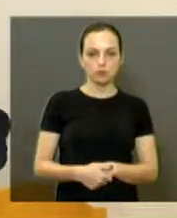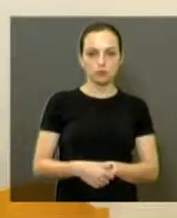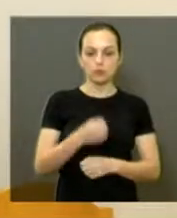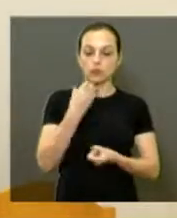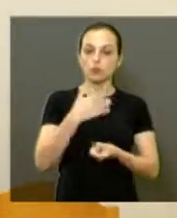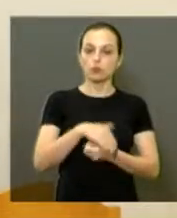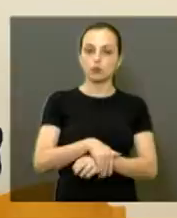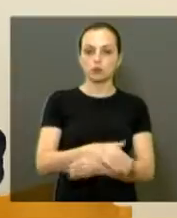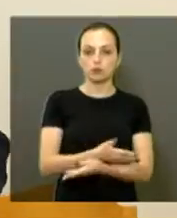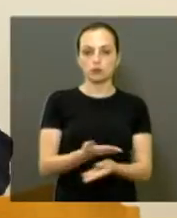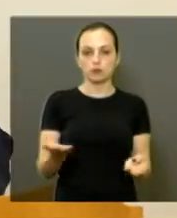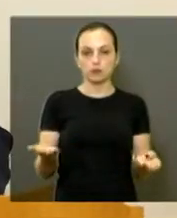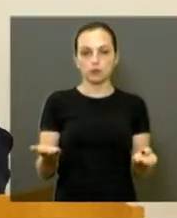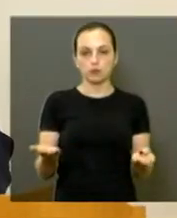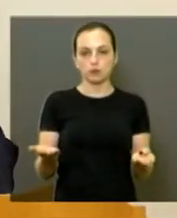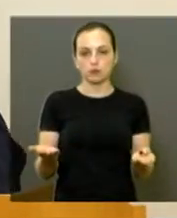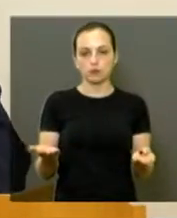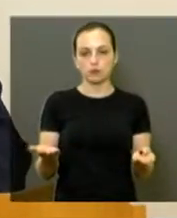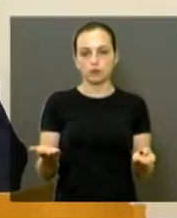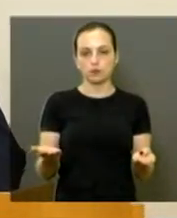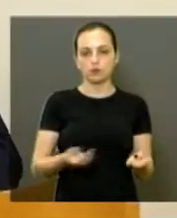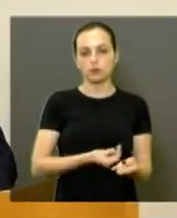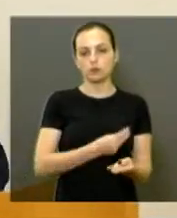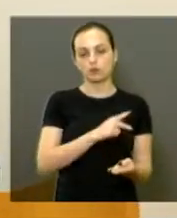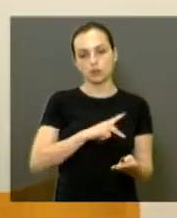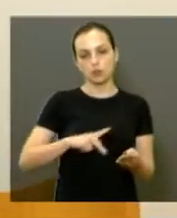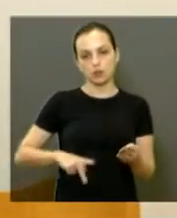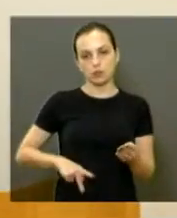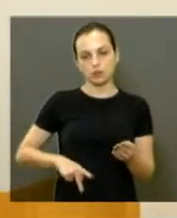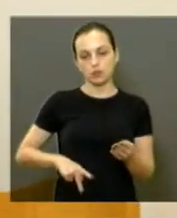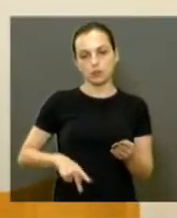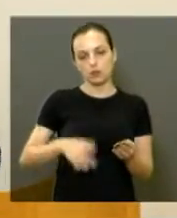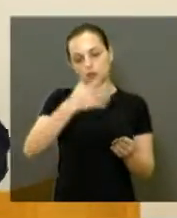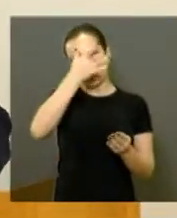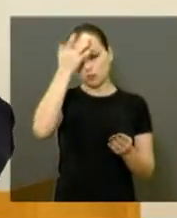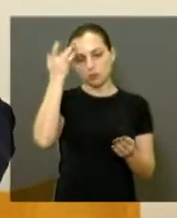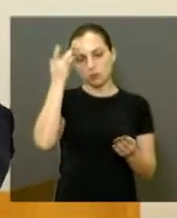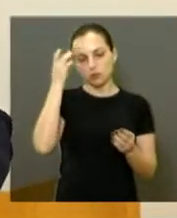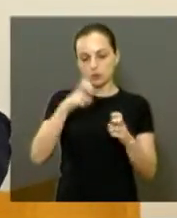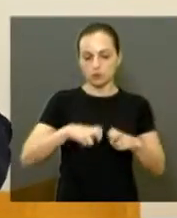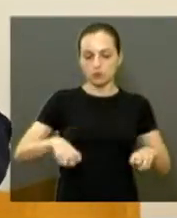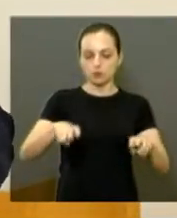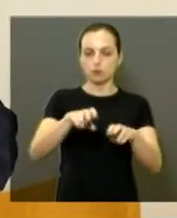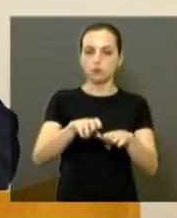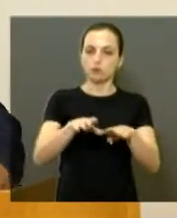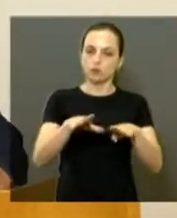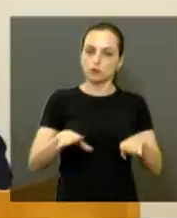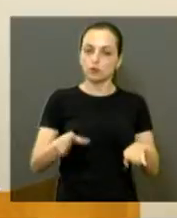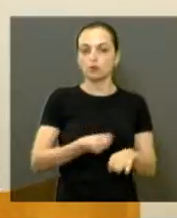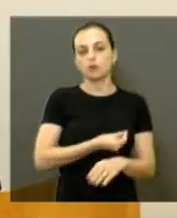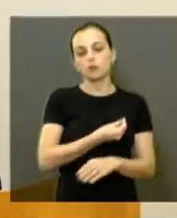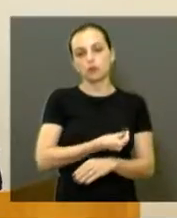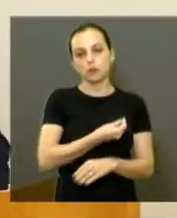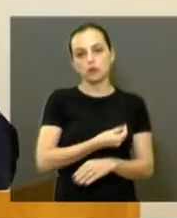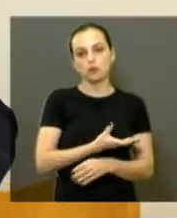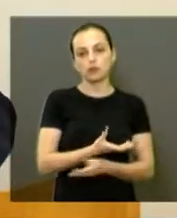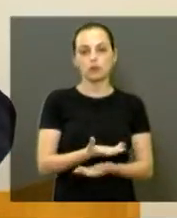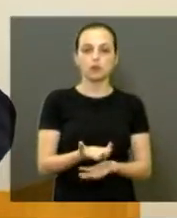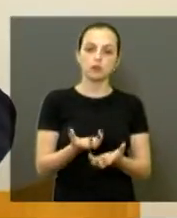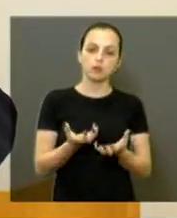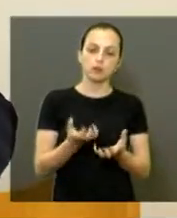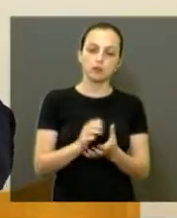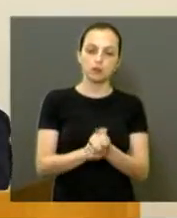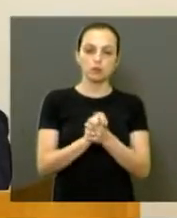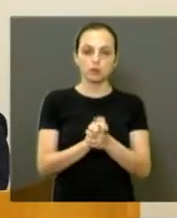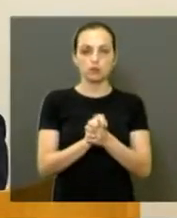Boa noite a todos, boa noite a todas, presidente, quem nos ouve, nos assiste, o plenário aqui presente, quero saudar também